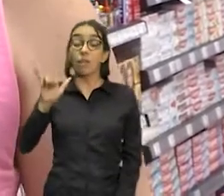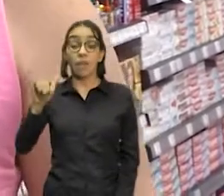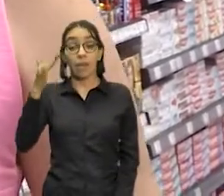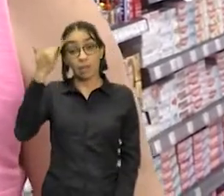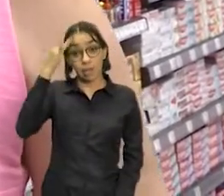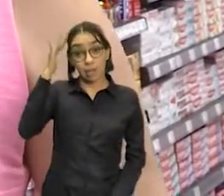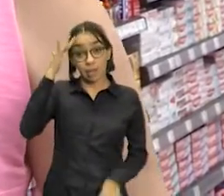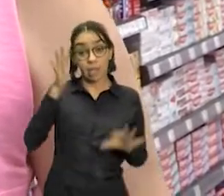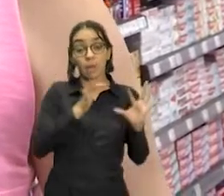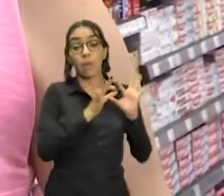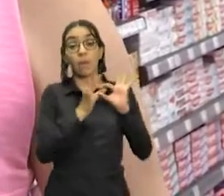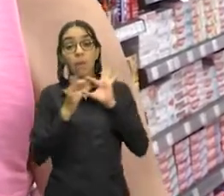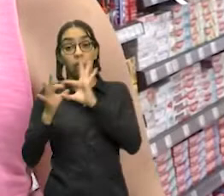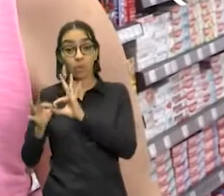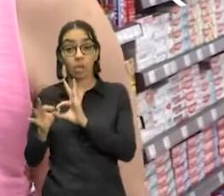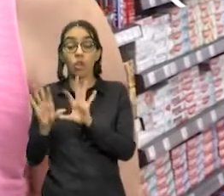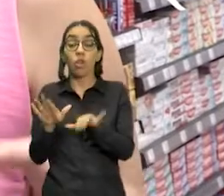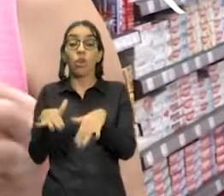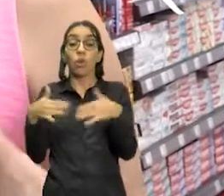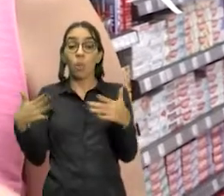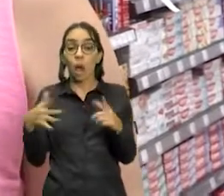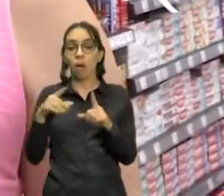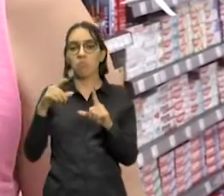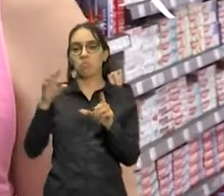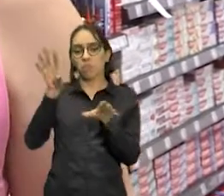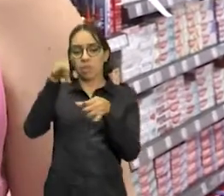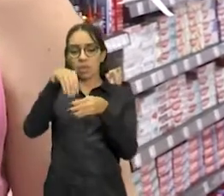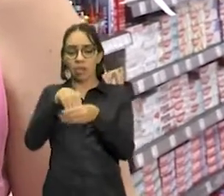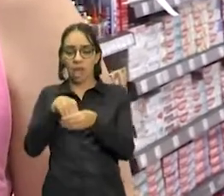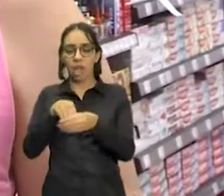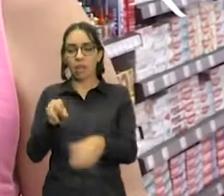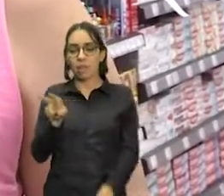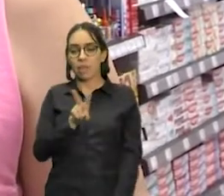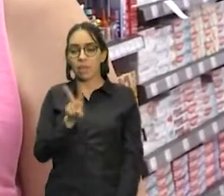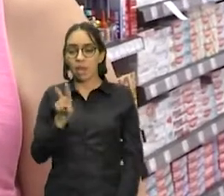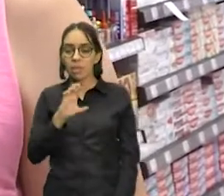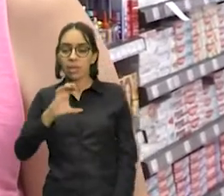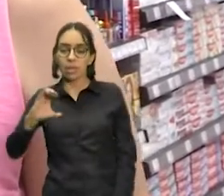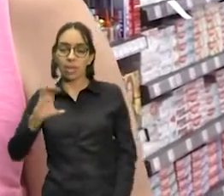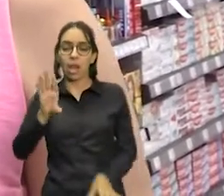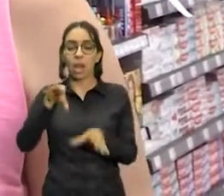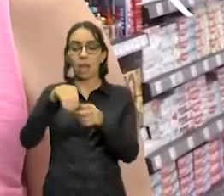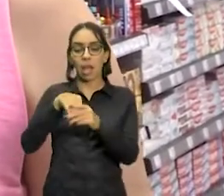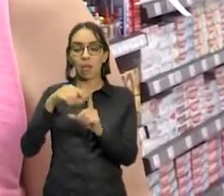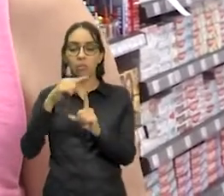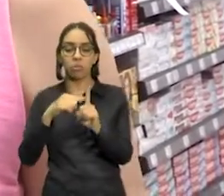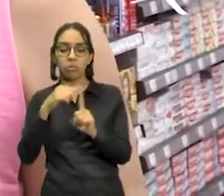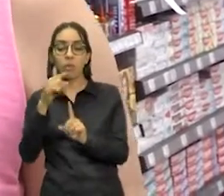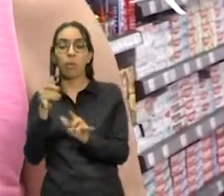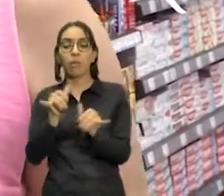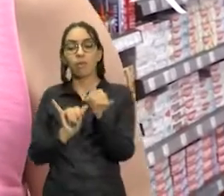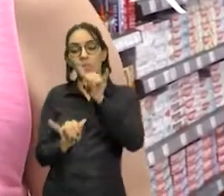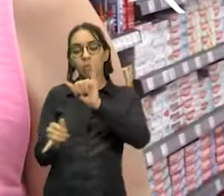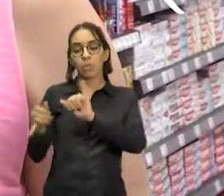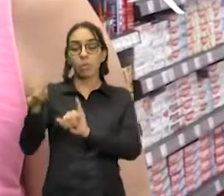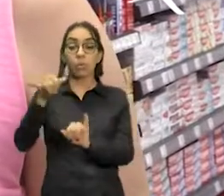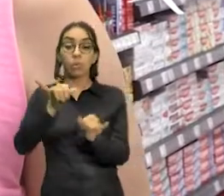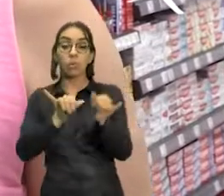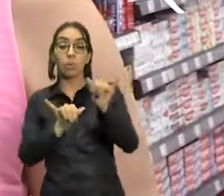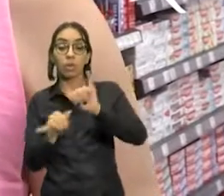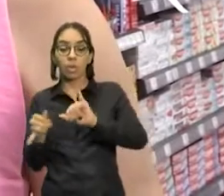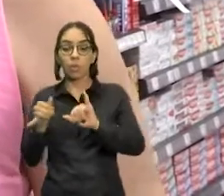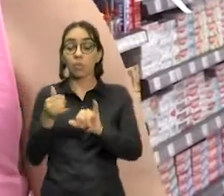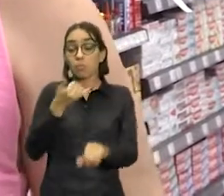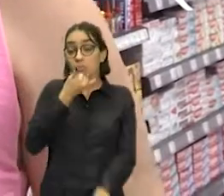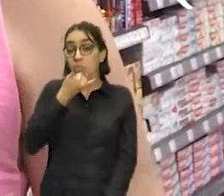concentração da vitamina C, nos ativos que estão associados naquele produto, muitas vezes, que justifica